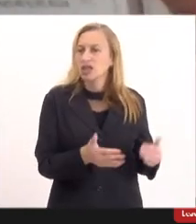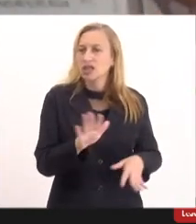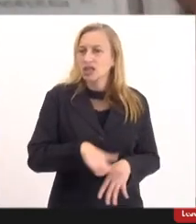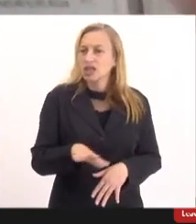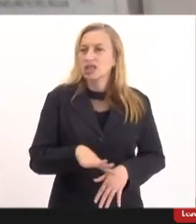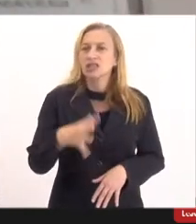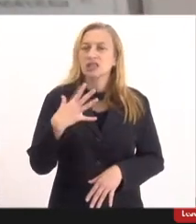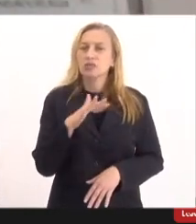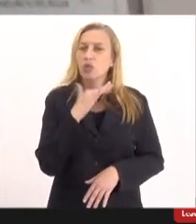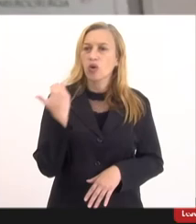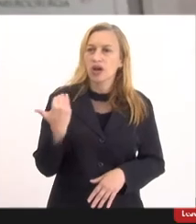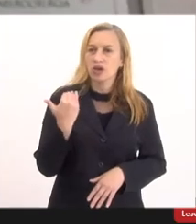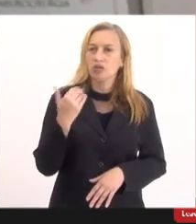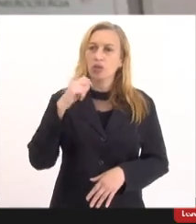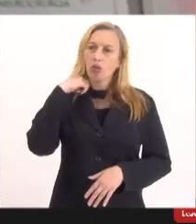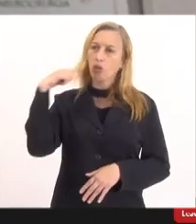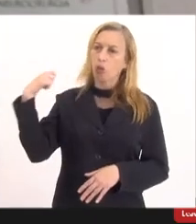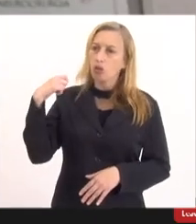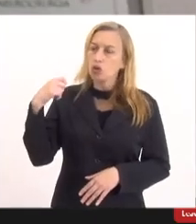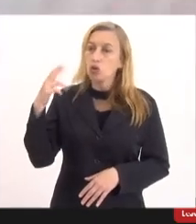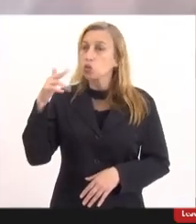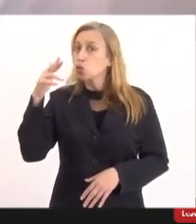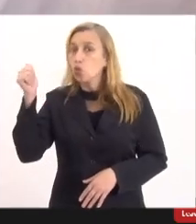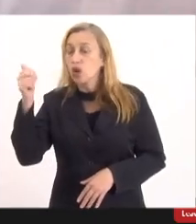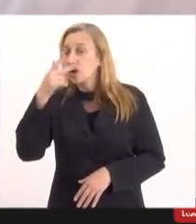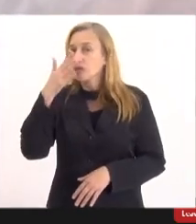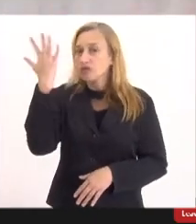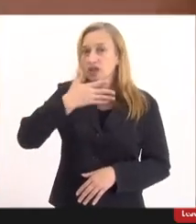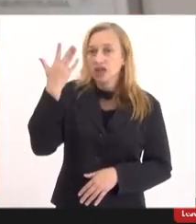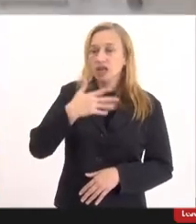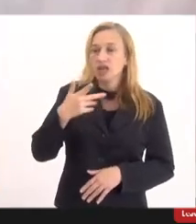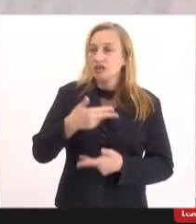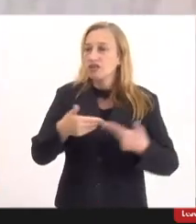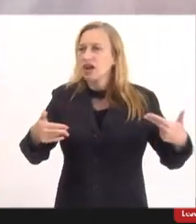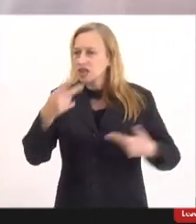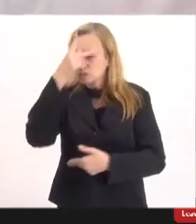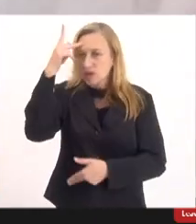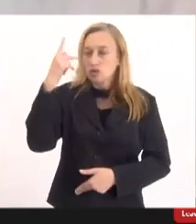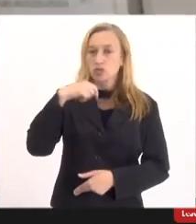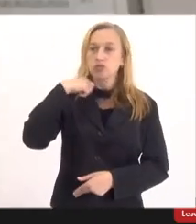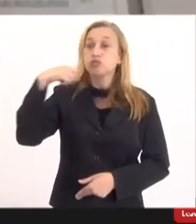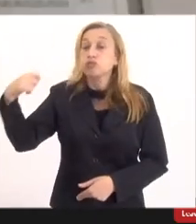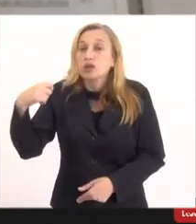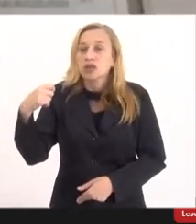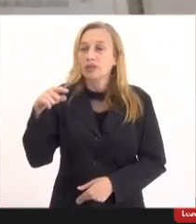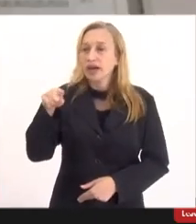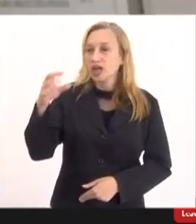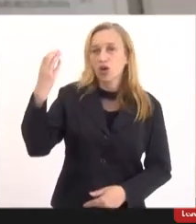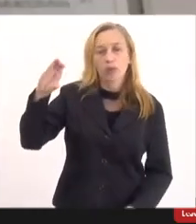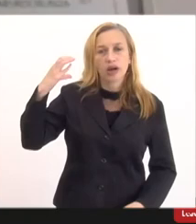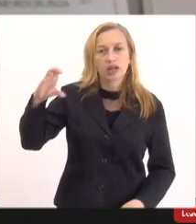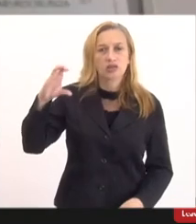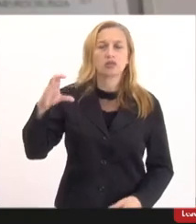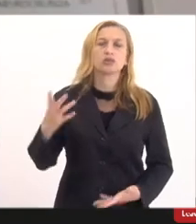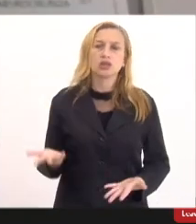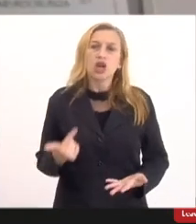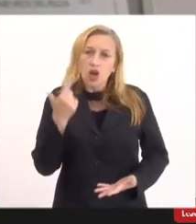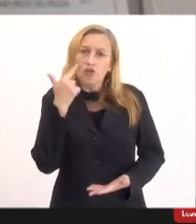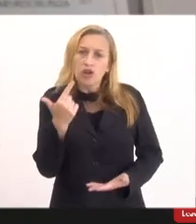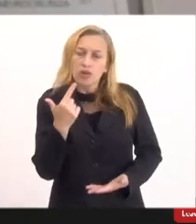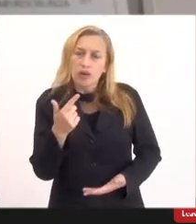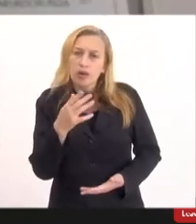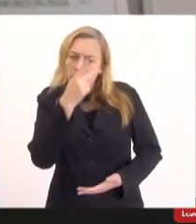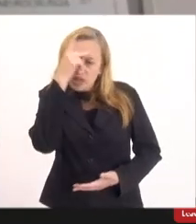que se mataram eu nunca vi tanto suicídio aqui no Copacabana que eu sei foram meia dúzia que eu sei gente que eu conheço